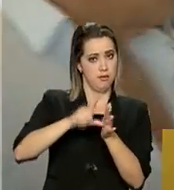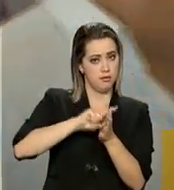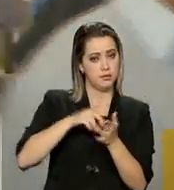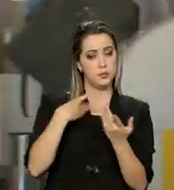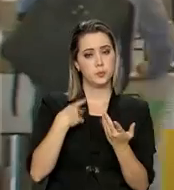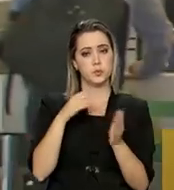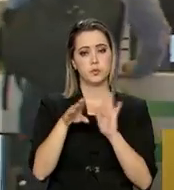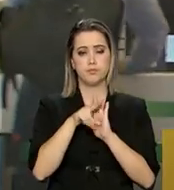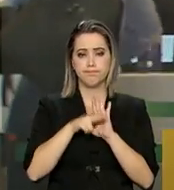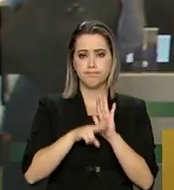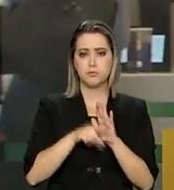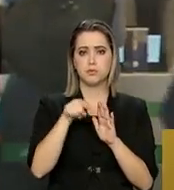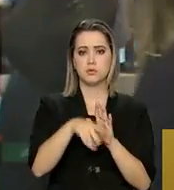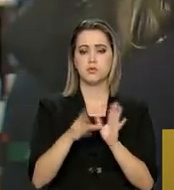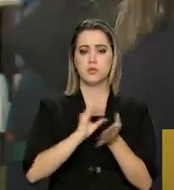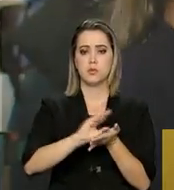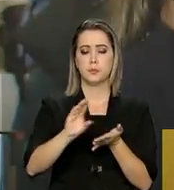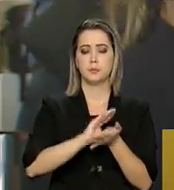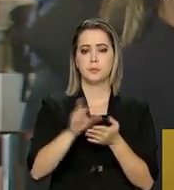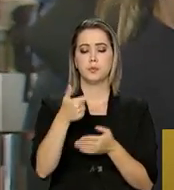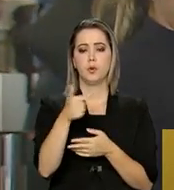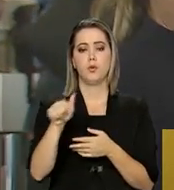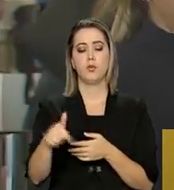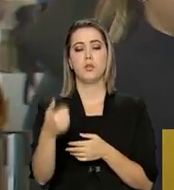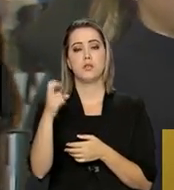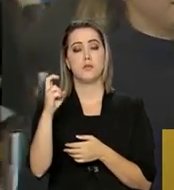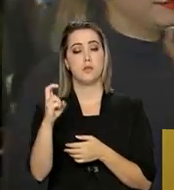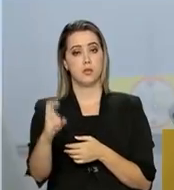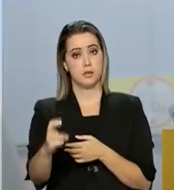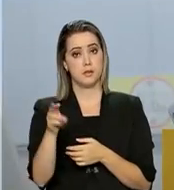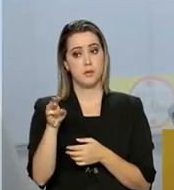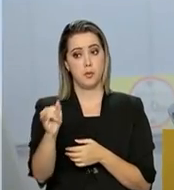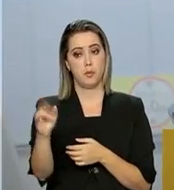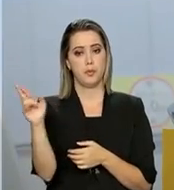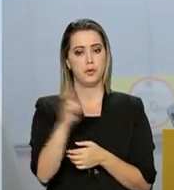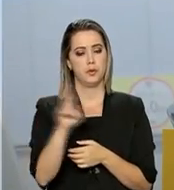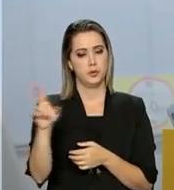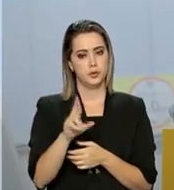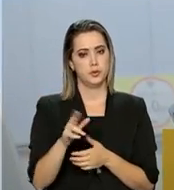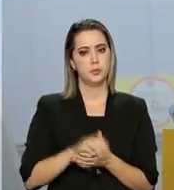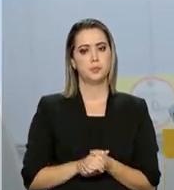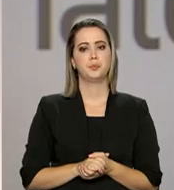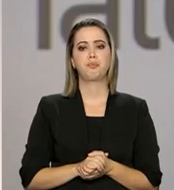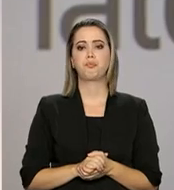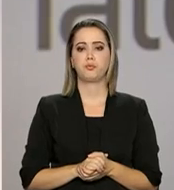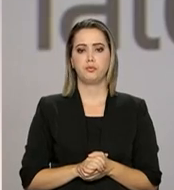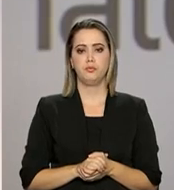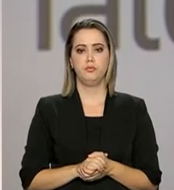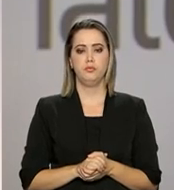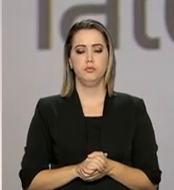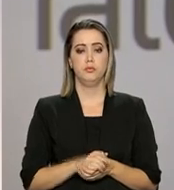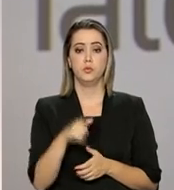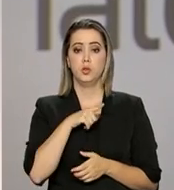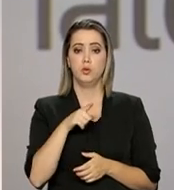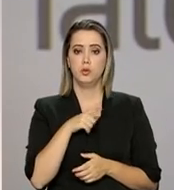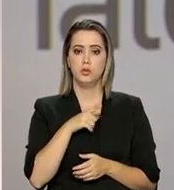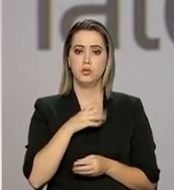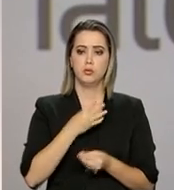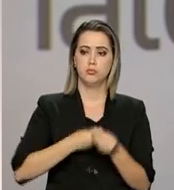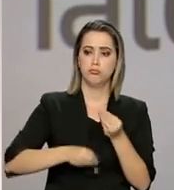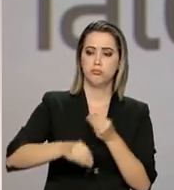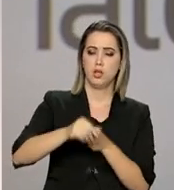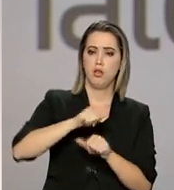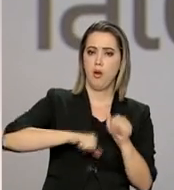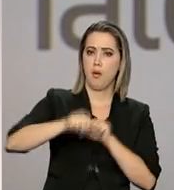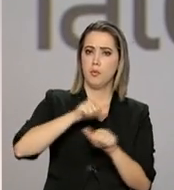tem o potencial de injetar R$ 2 bilhões e meio de reais nos cofres públicos. O que haverá é um reescalonamento